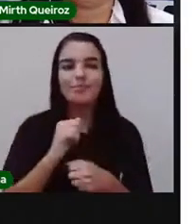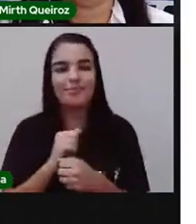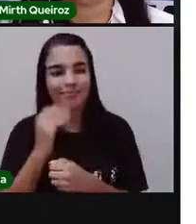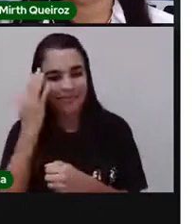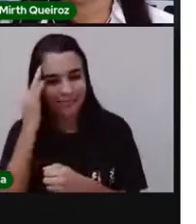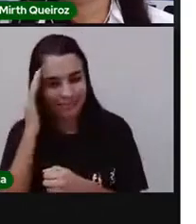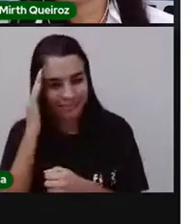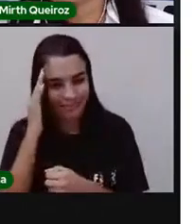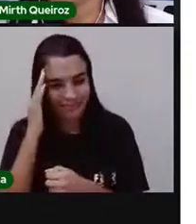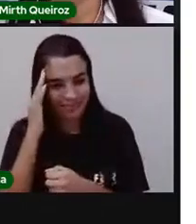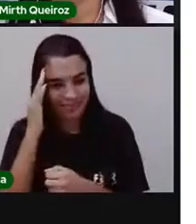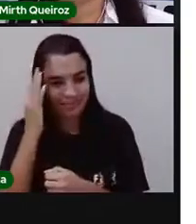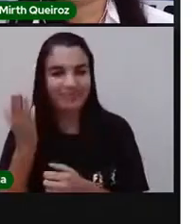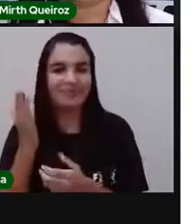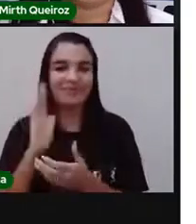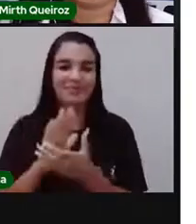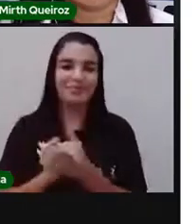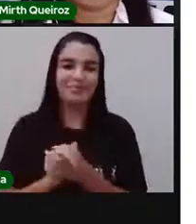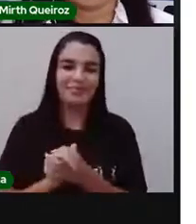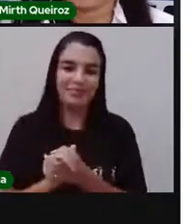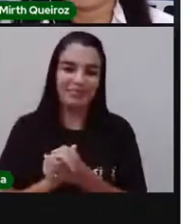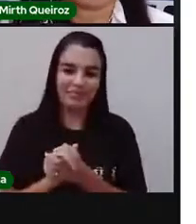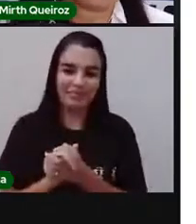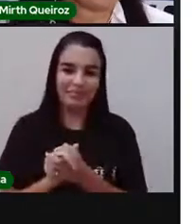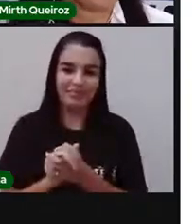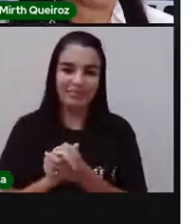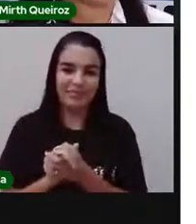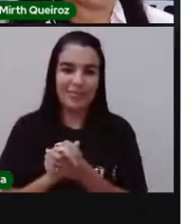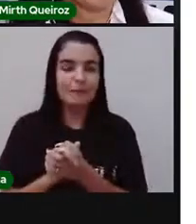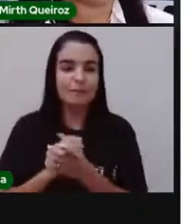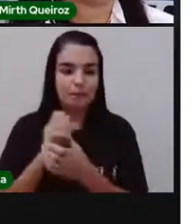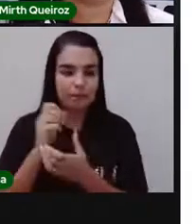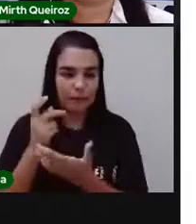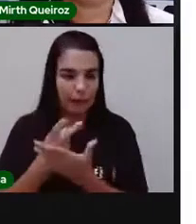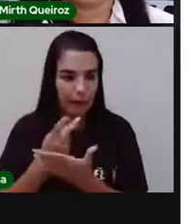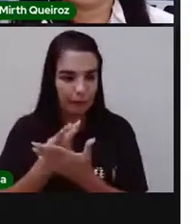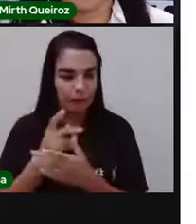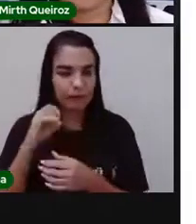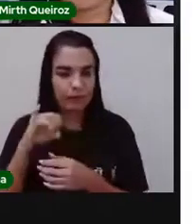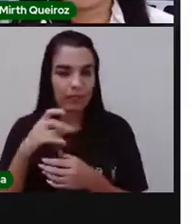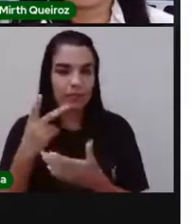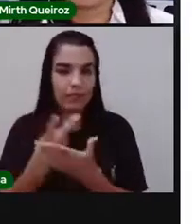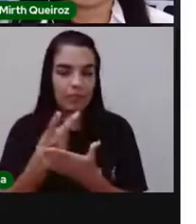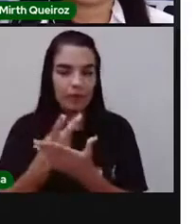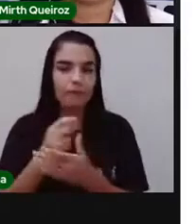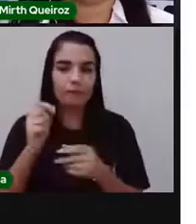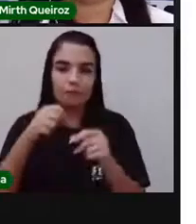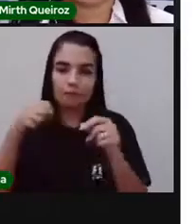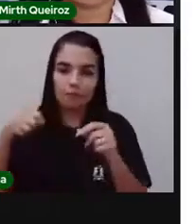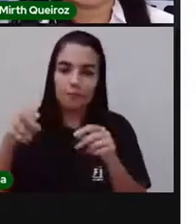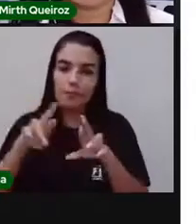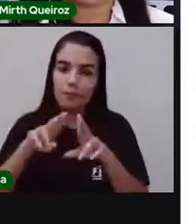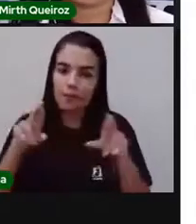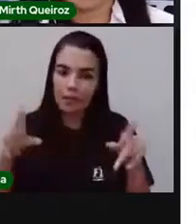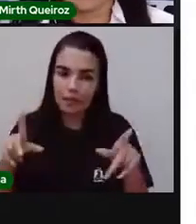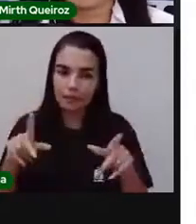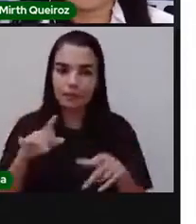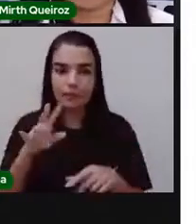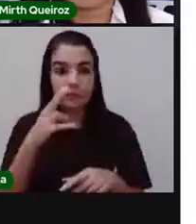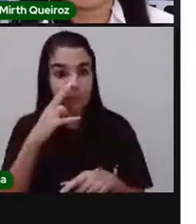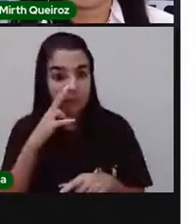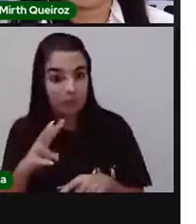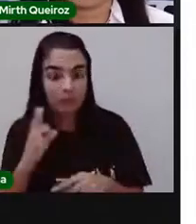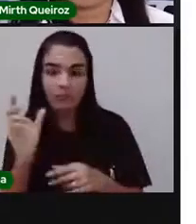e não a L e H O embaixo. Isso não, está errado. Então, vejam se vocês separaram